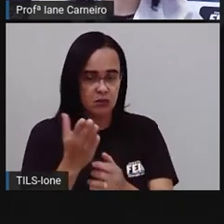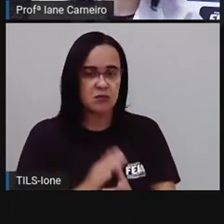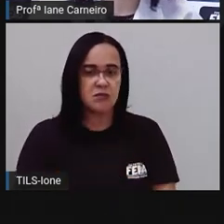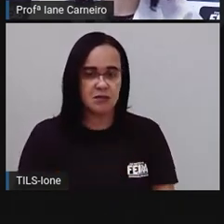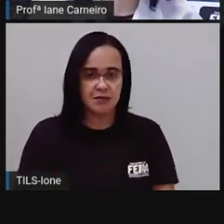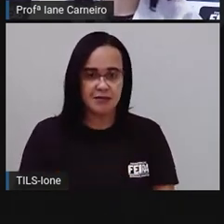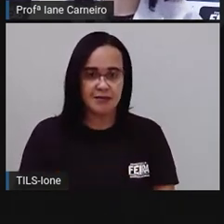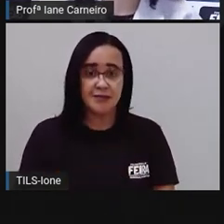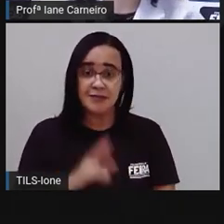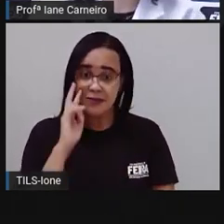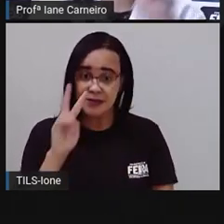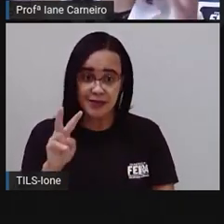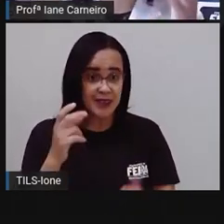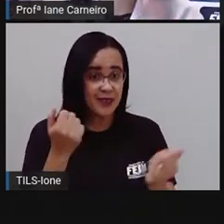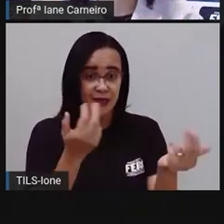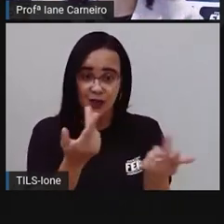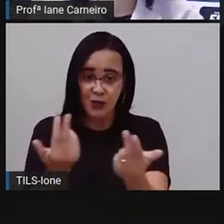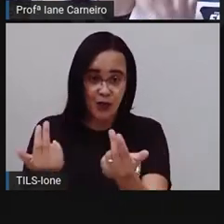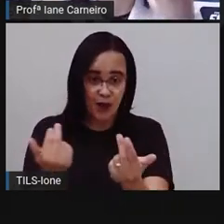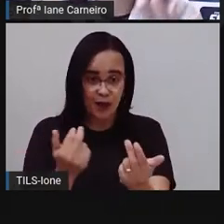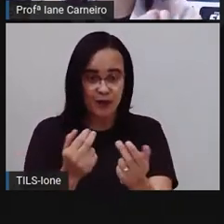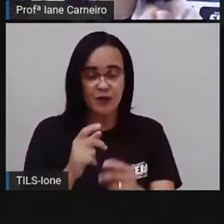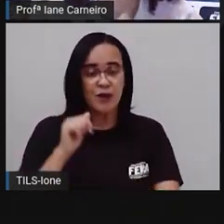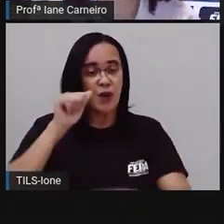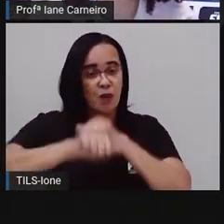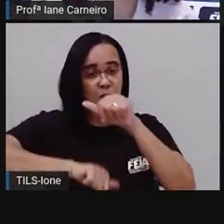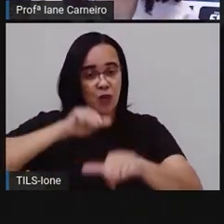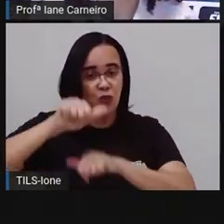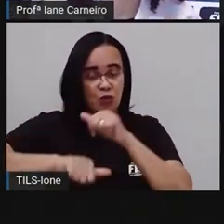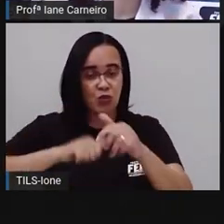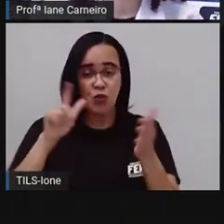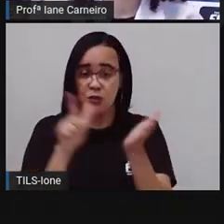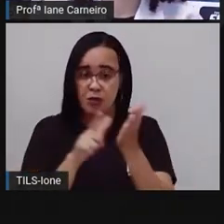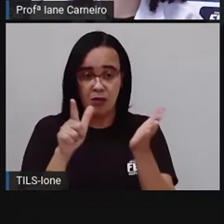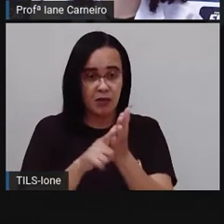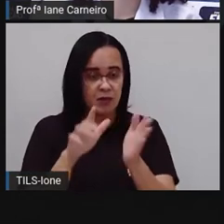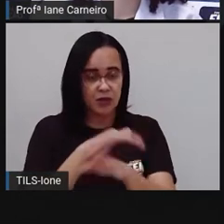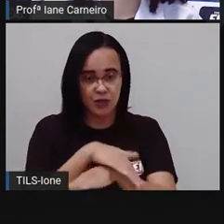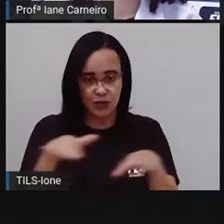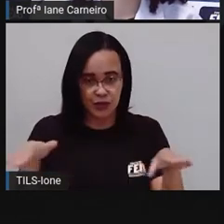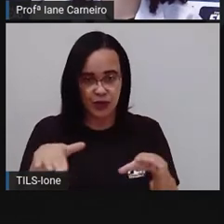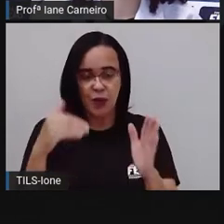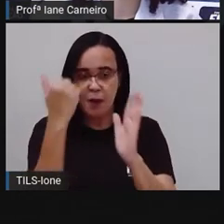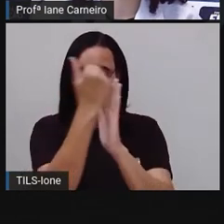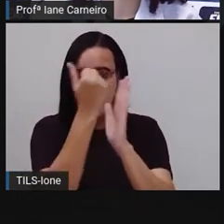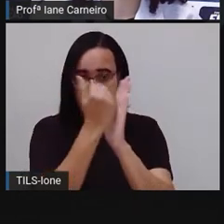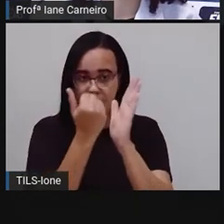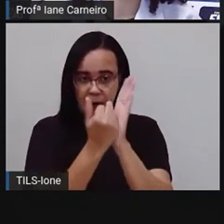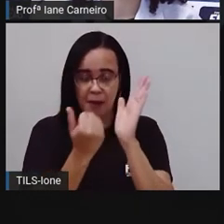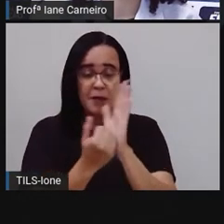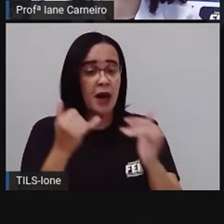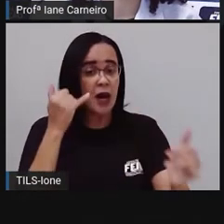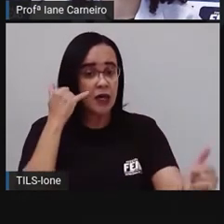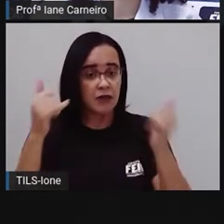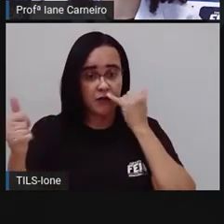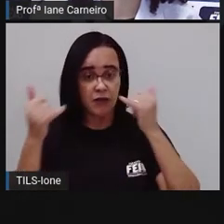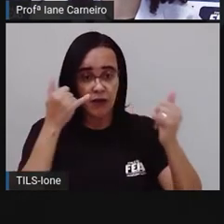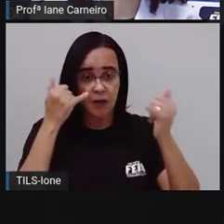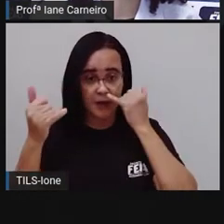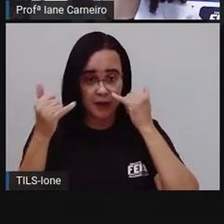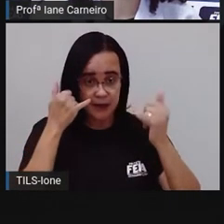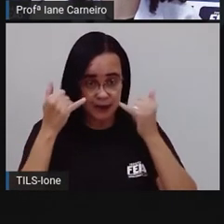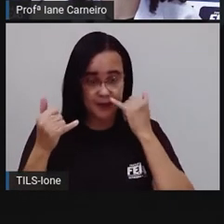mesma carta que a Pró escreveu, a Pró só mudou o corpo, né? O papel da carta. Então, aqui, ó, está o bilhetinho de Dani.